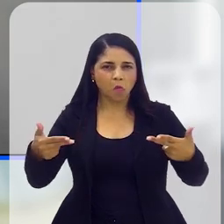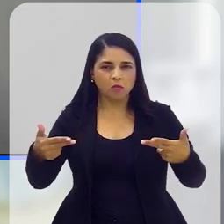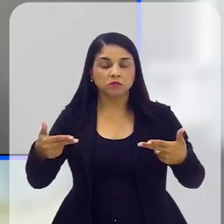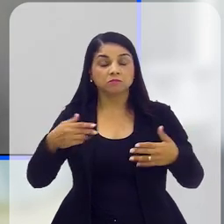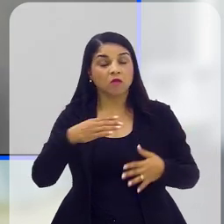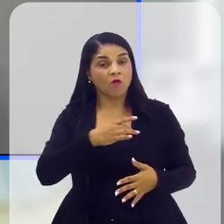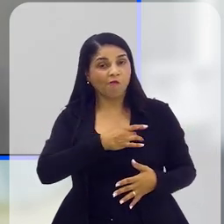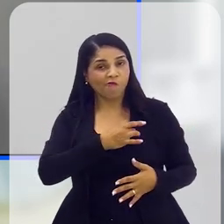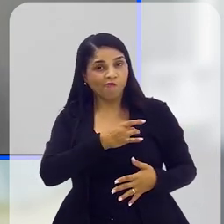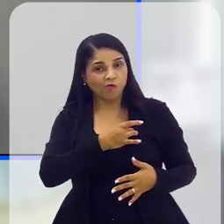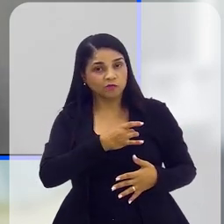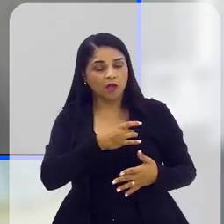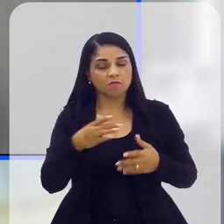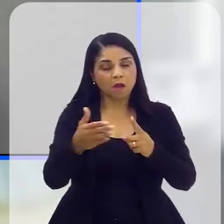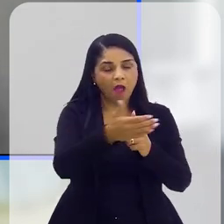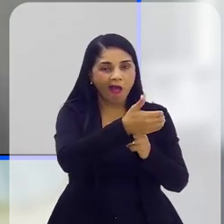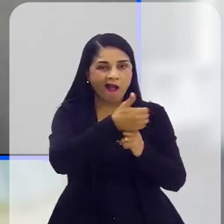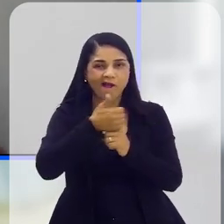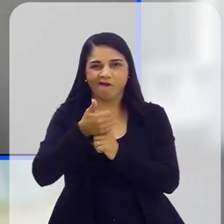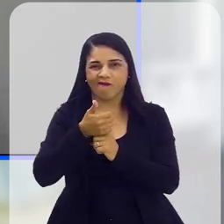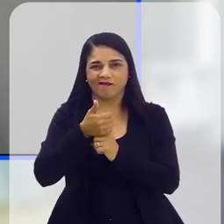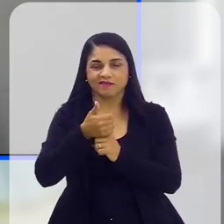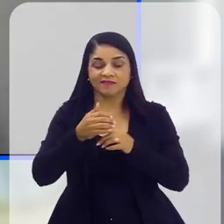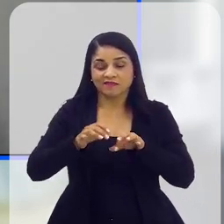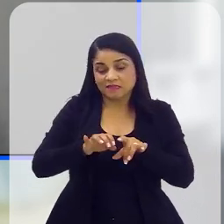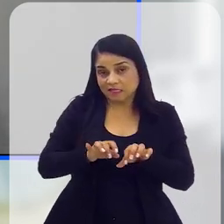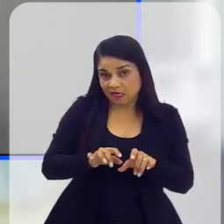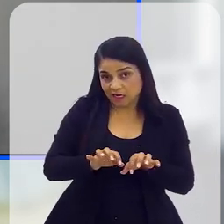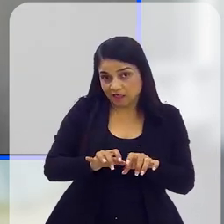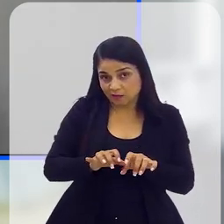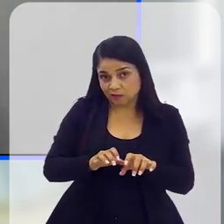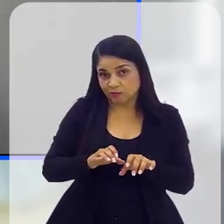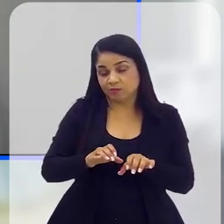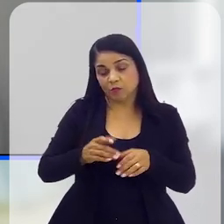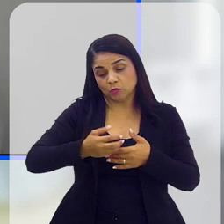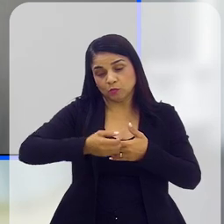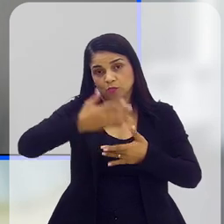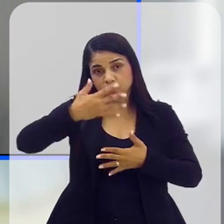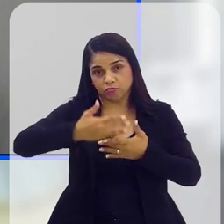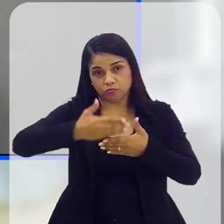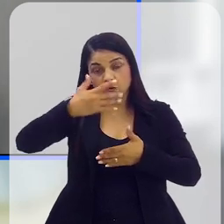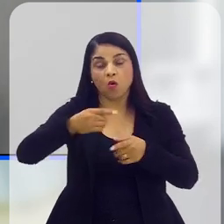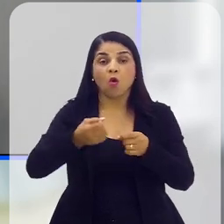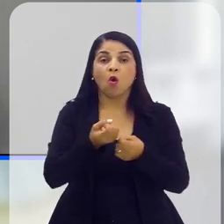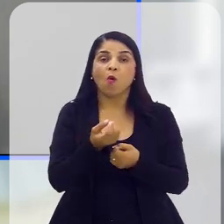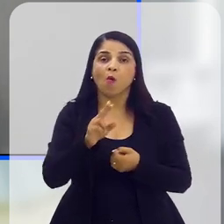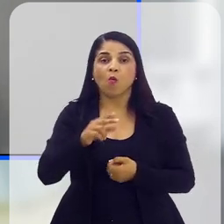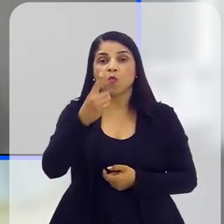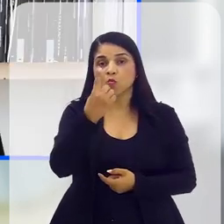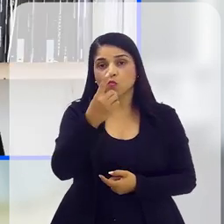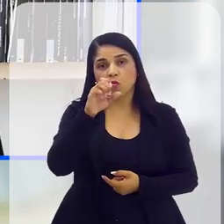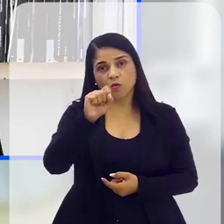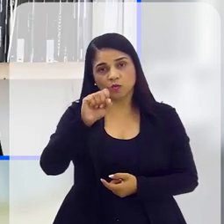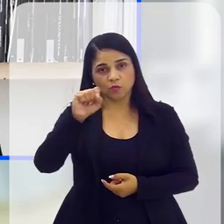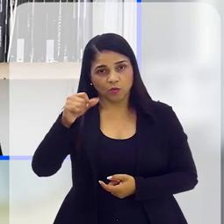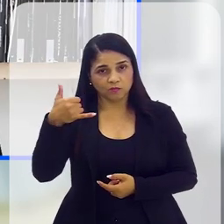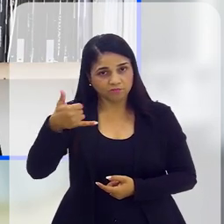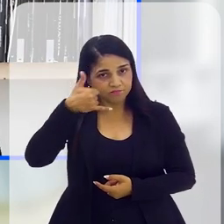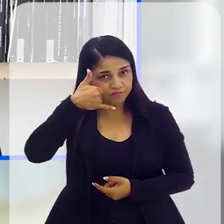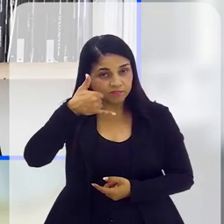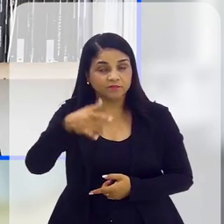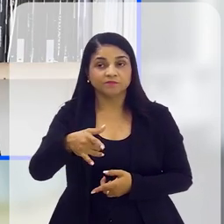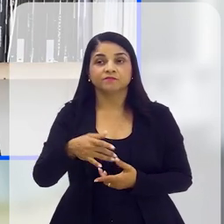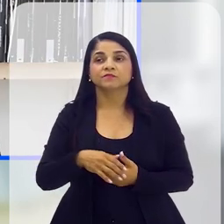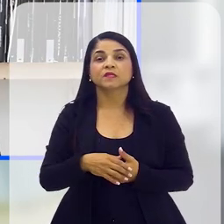Nós, voluntários, estamos ali para acolher. Seja teclando, seja por chat, seja pelo 188. É certo.